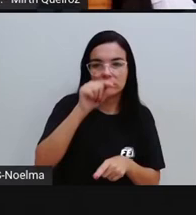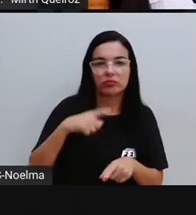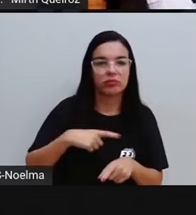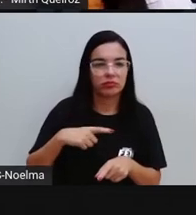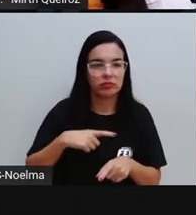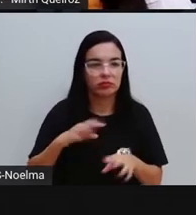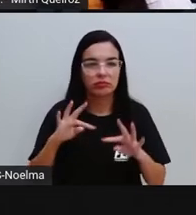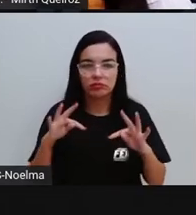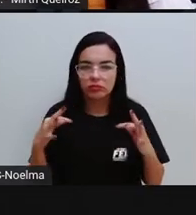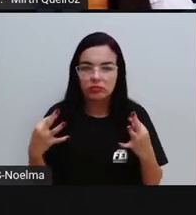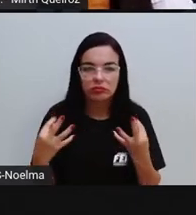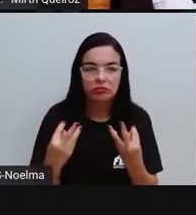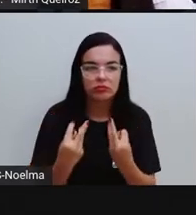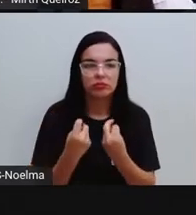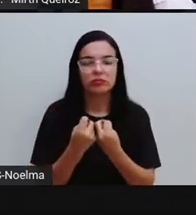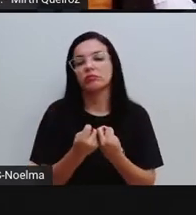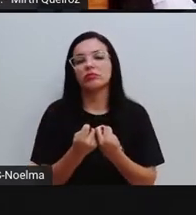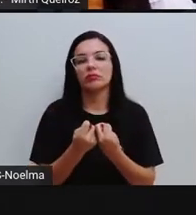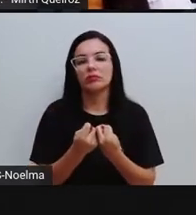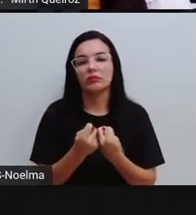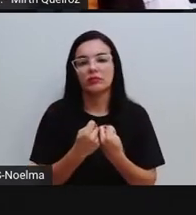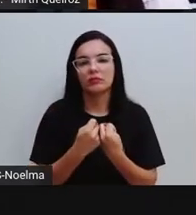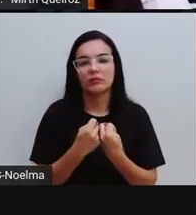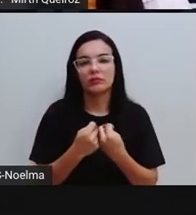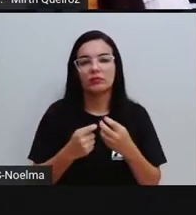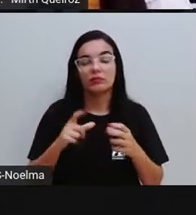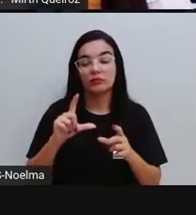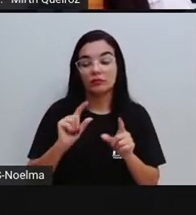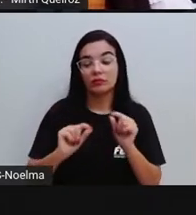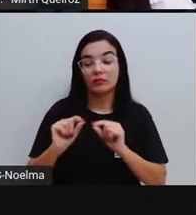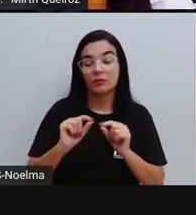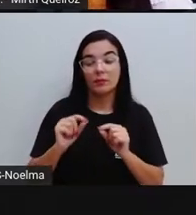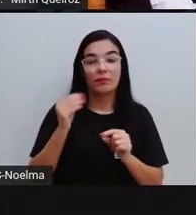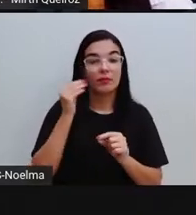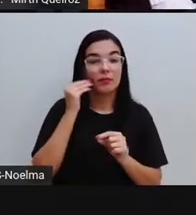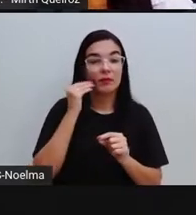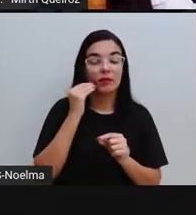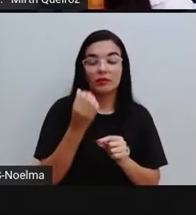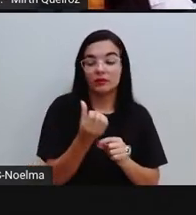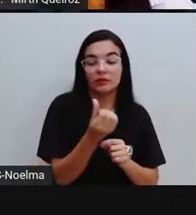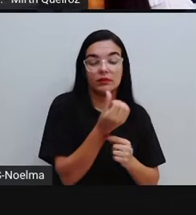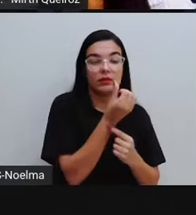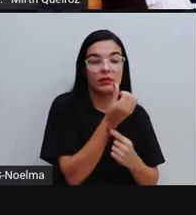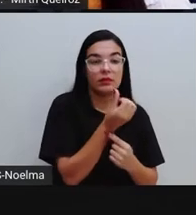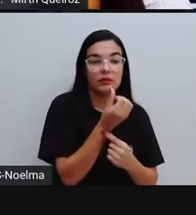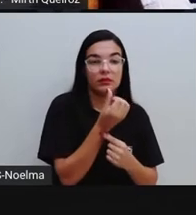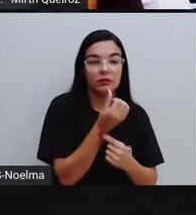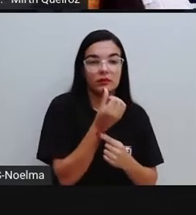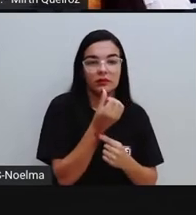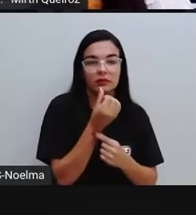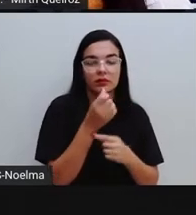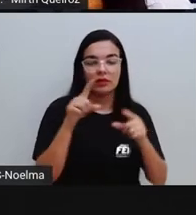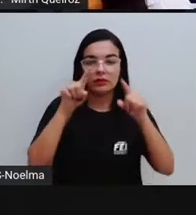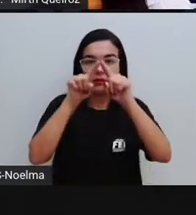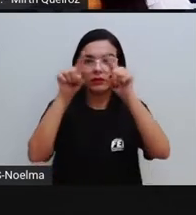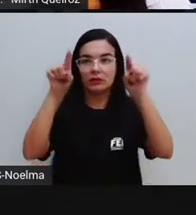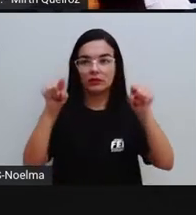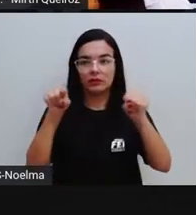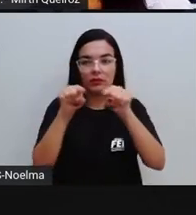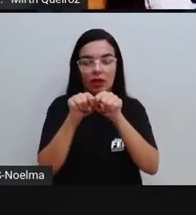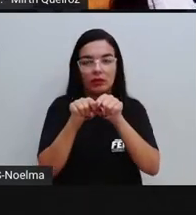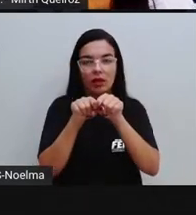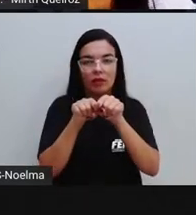figuras geométricas, no caso, quadrados, né? São seis quadrados para formar um cubo. Então, cada